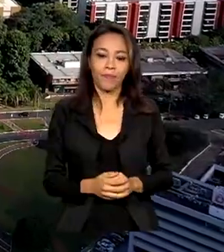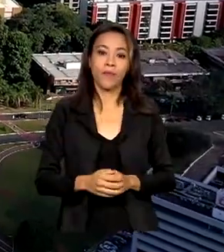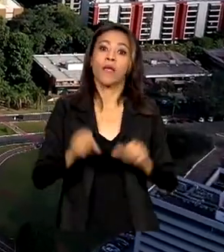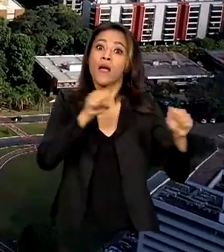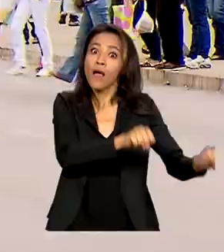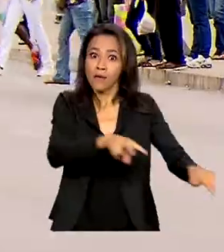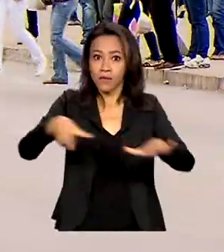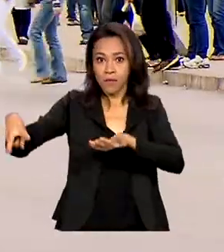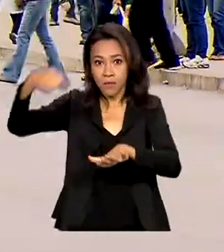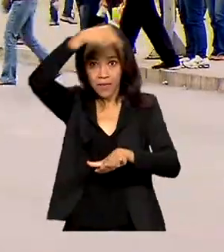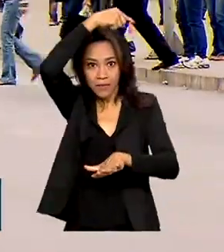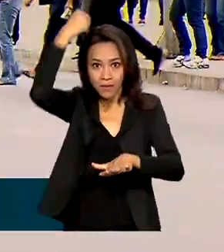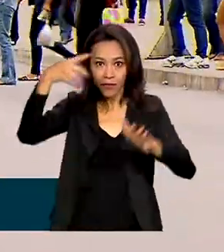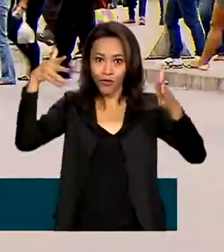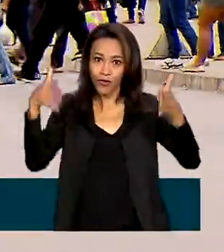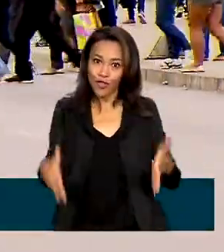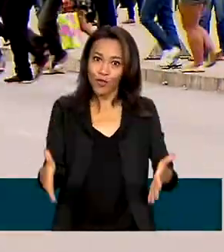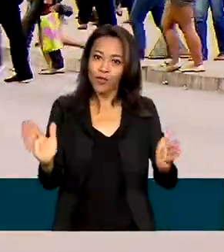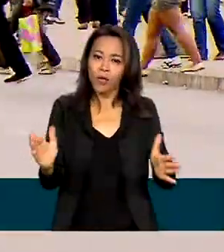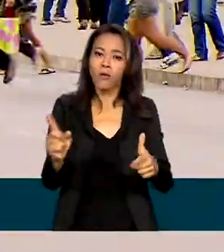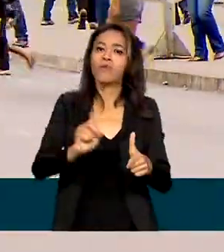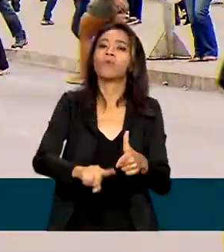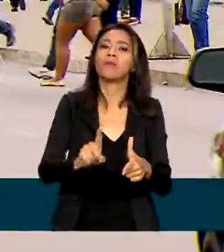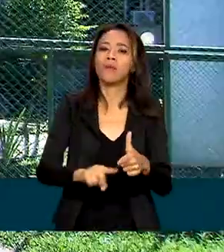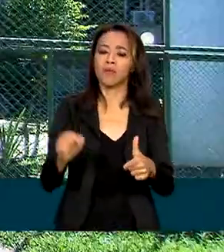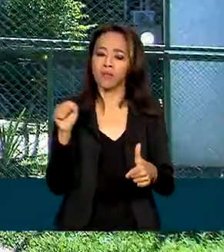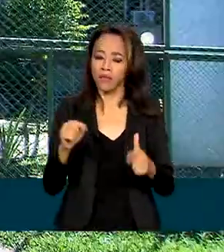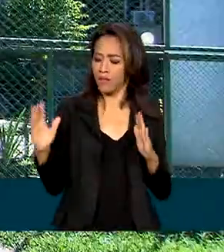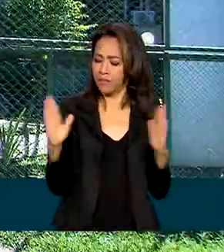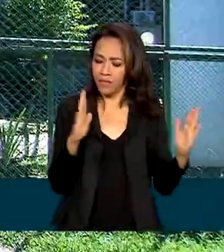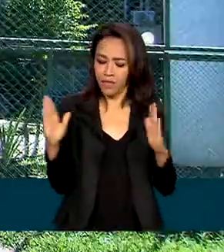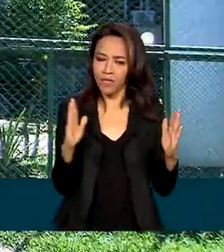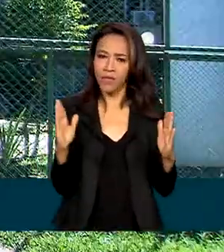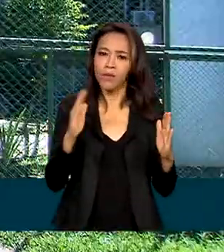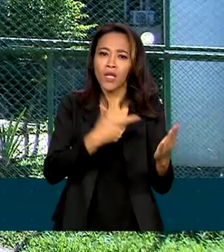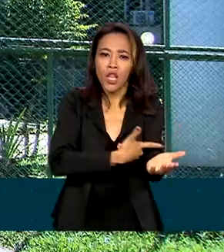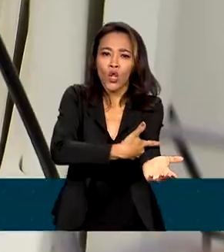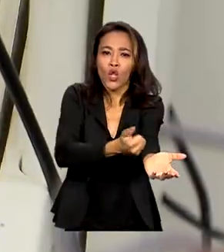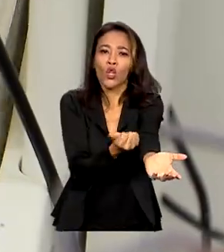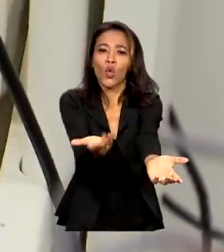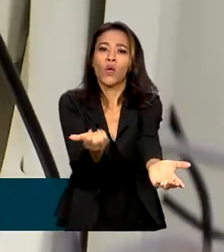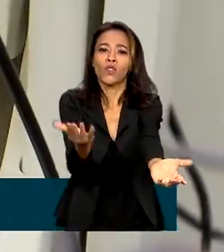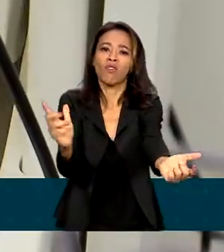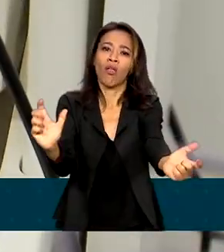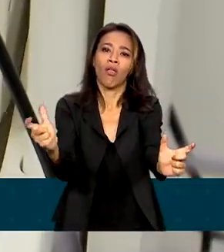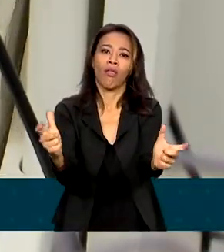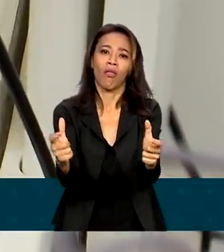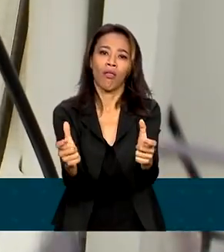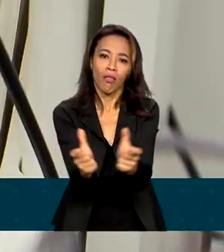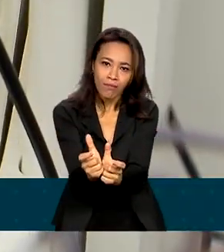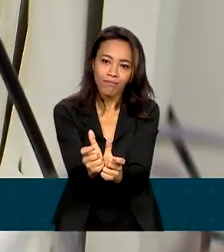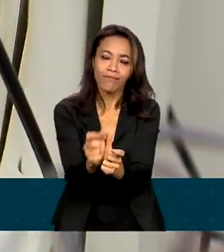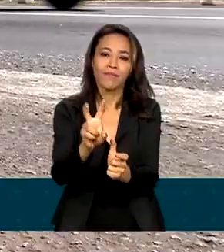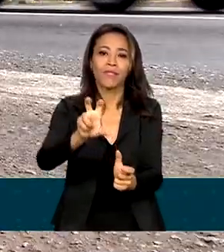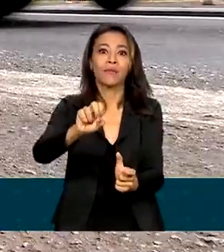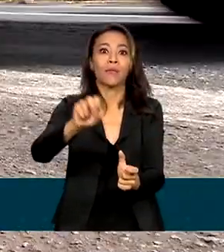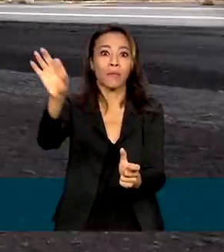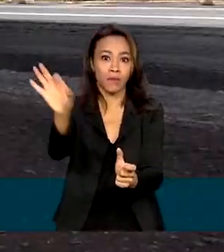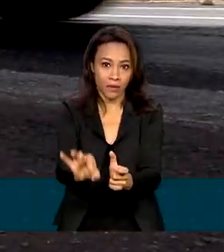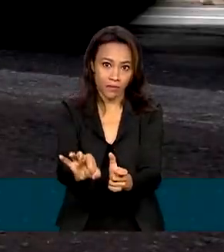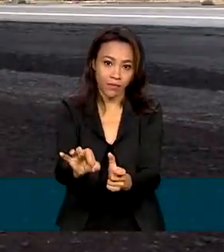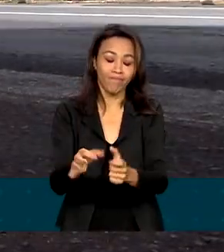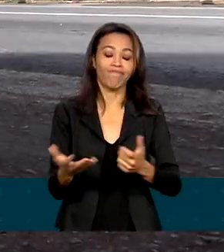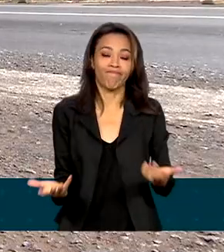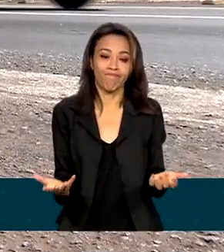Santa chegou. O problema é que em épocas assim, o número de doações de sangue cai cerca de 50%. Além